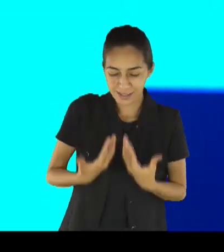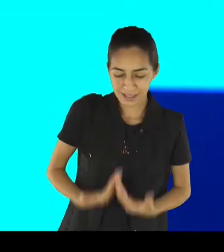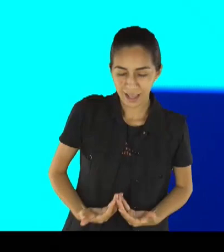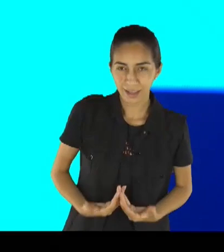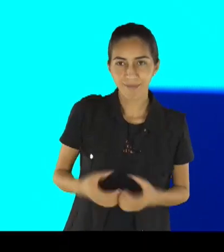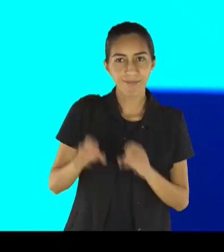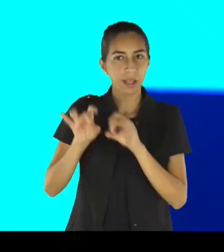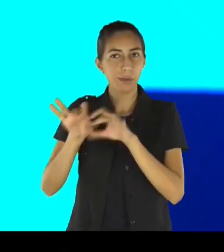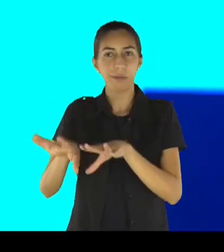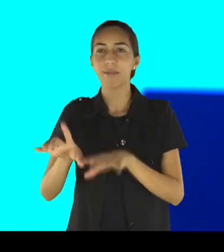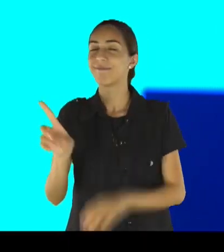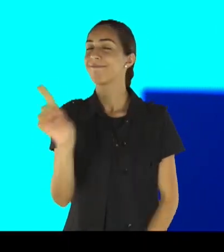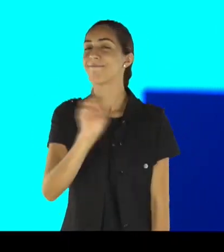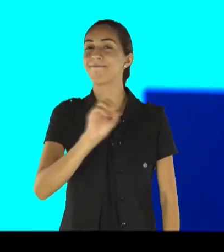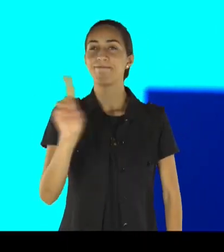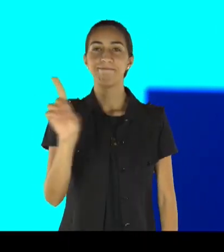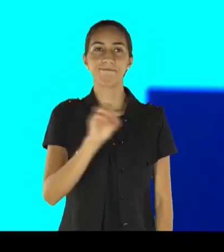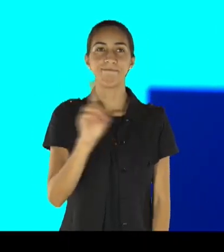Davi,